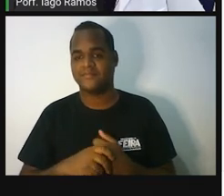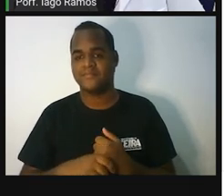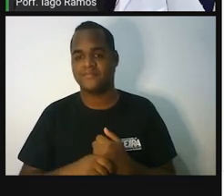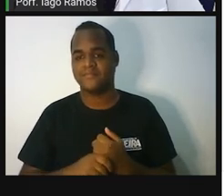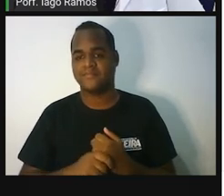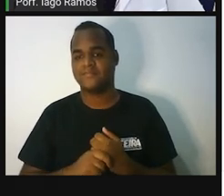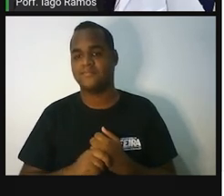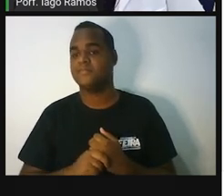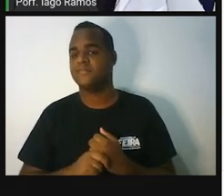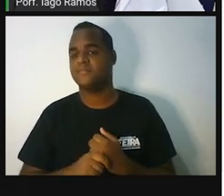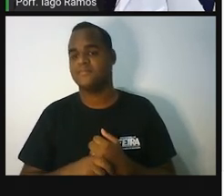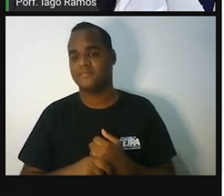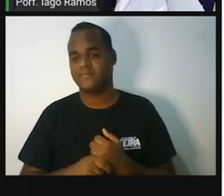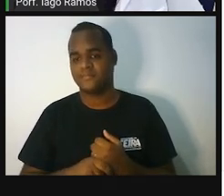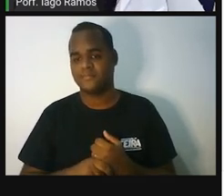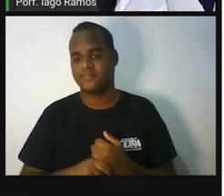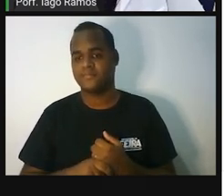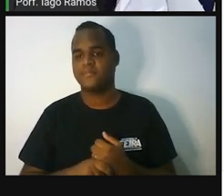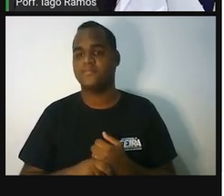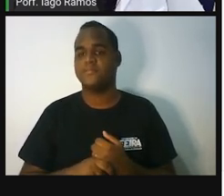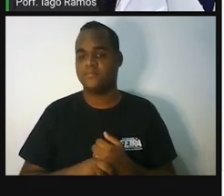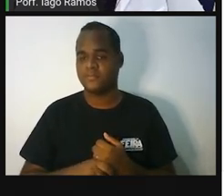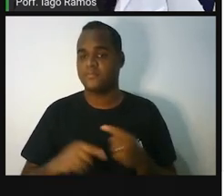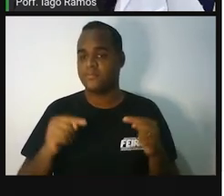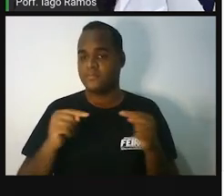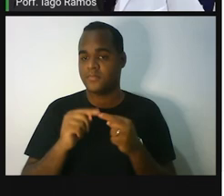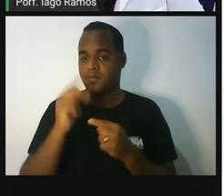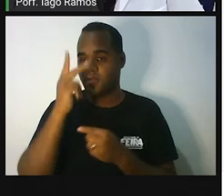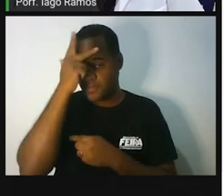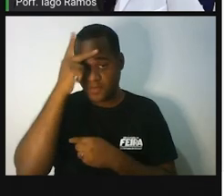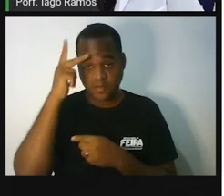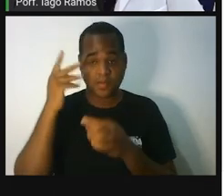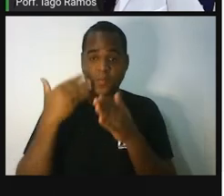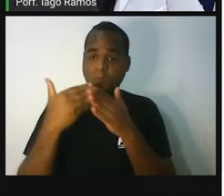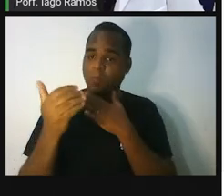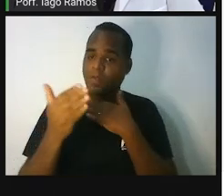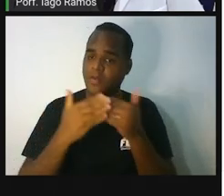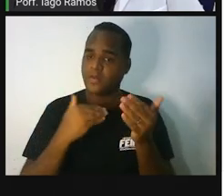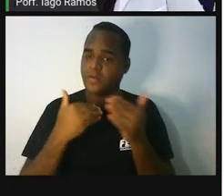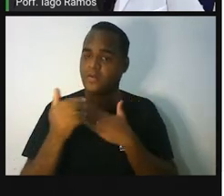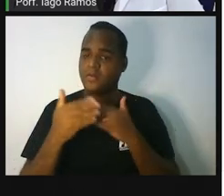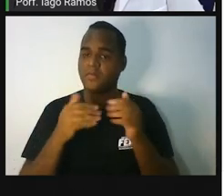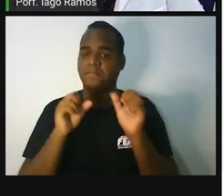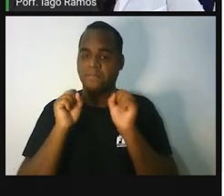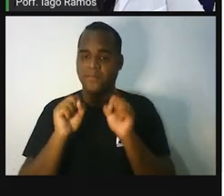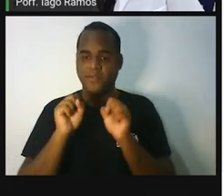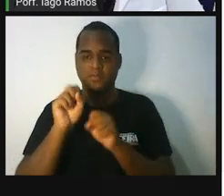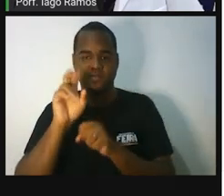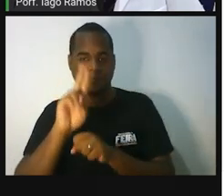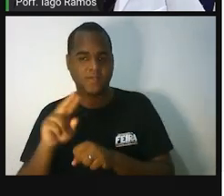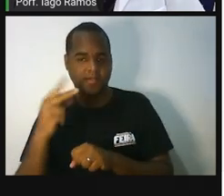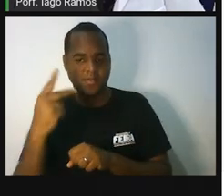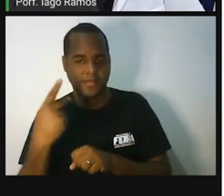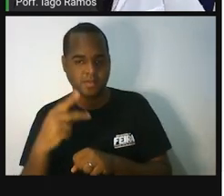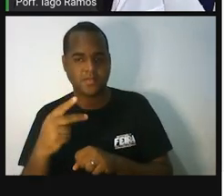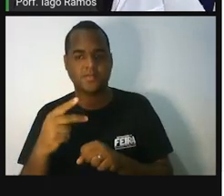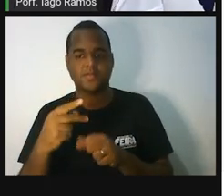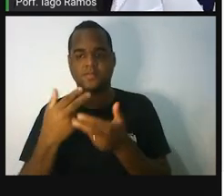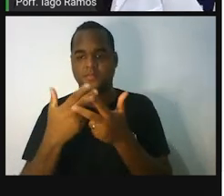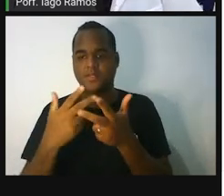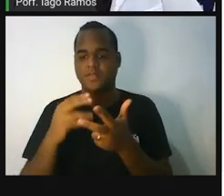Com qualquer pessoa. Com qualquer pessoa. Se você usar essa fórmula.